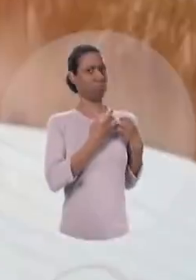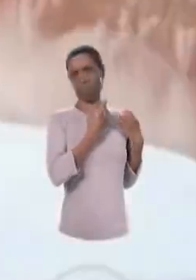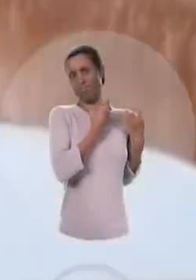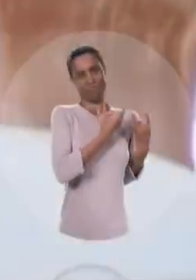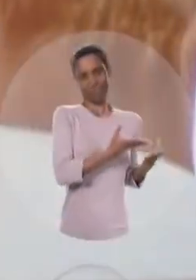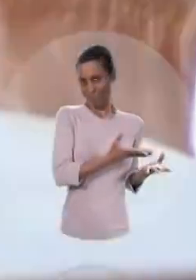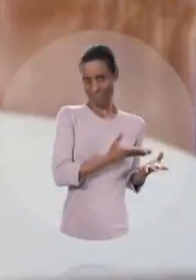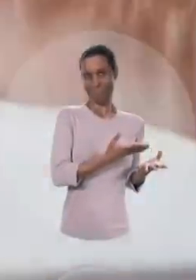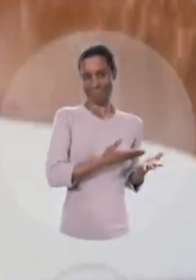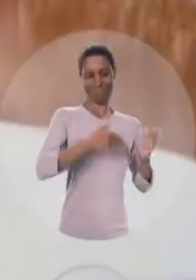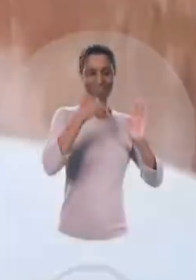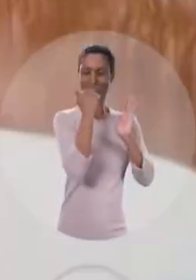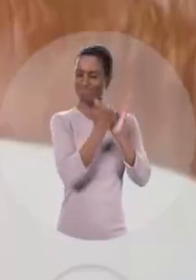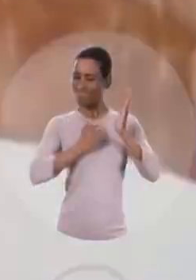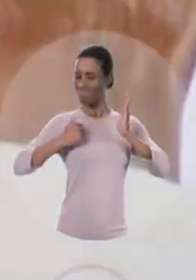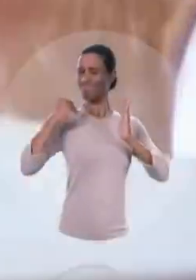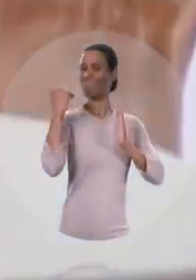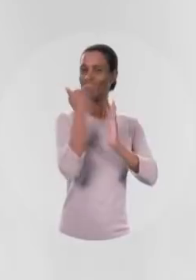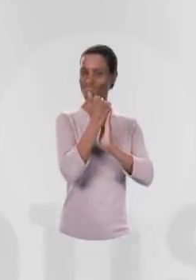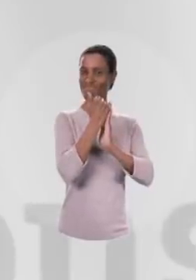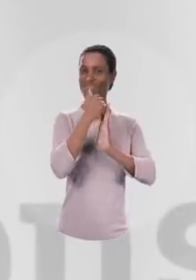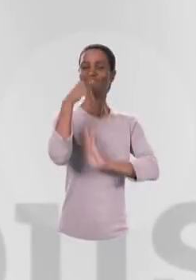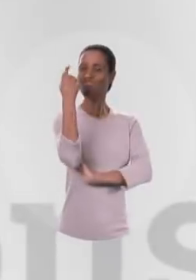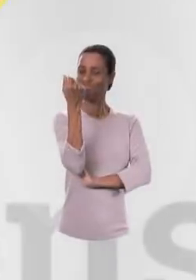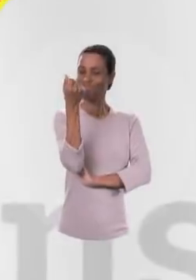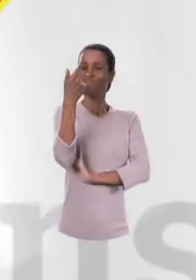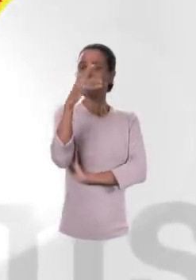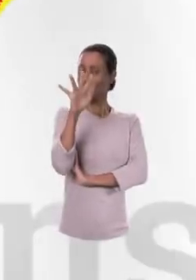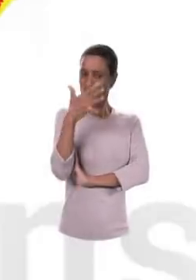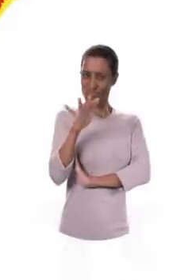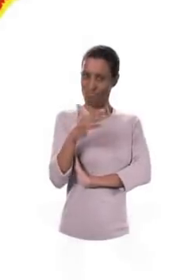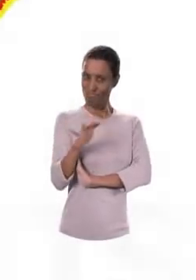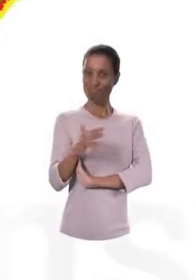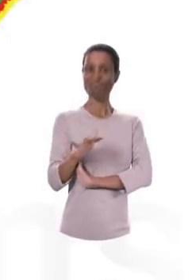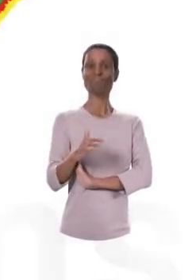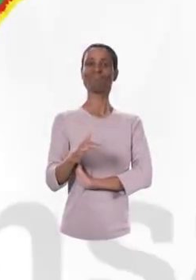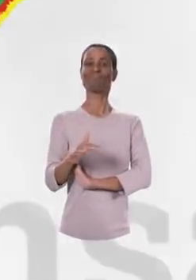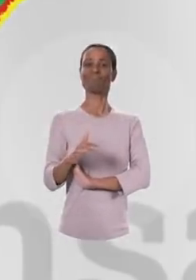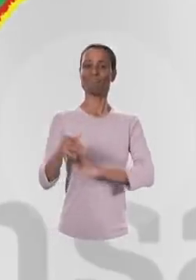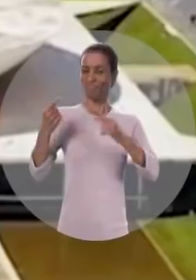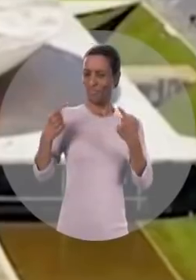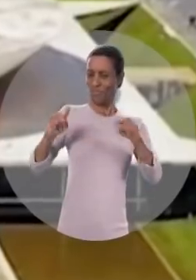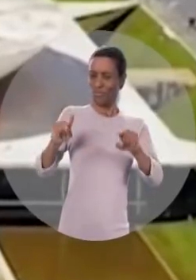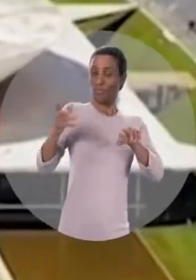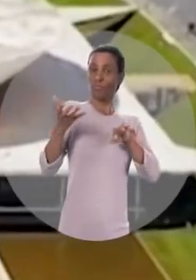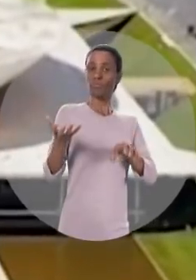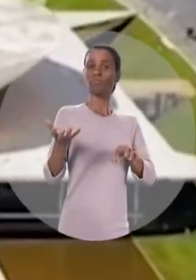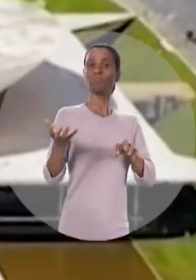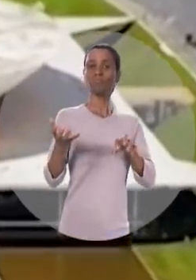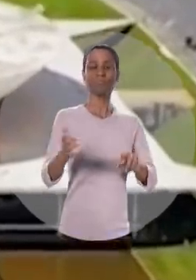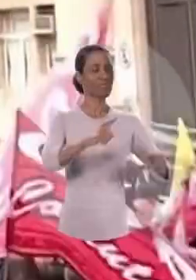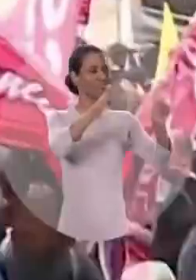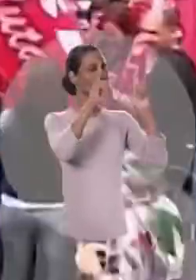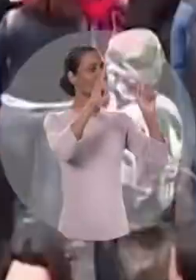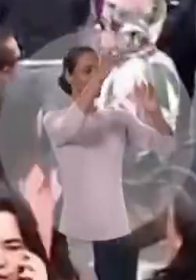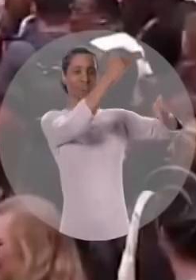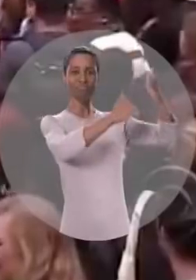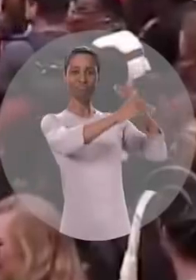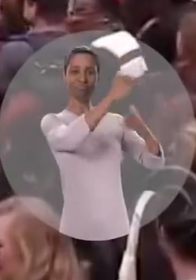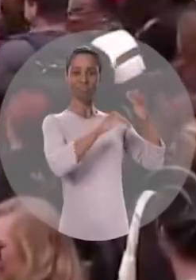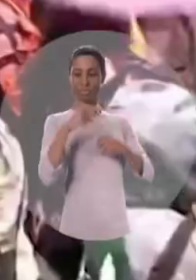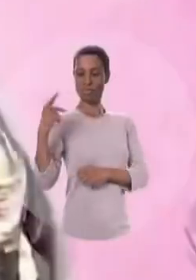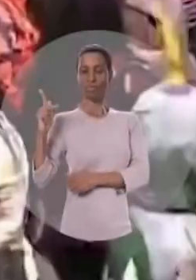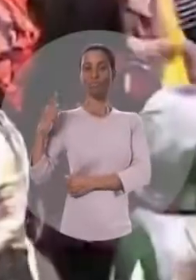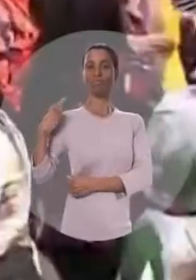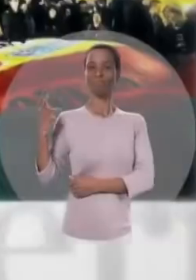segurou a onda, encarou a parada. Enfrentou a crise, feitou Brasília. Greve,